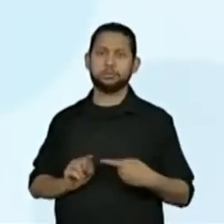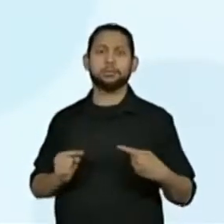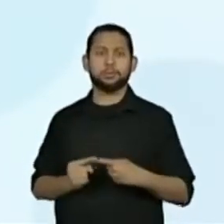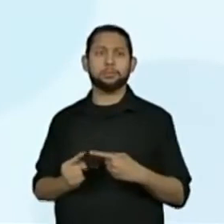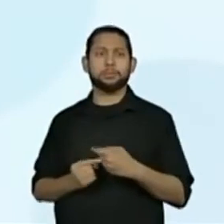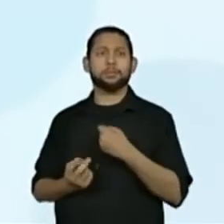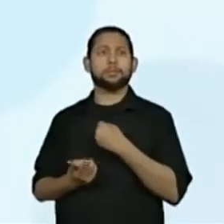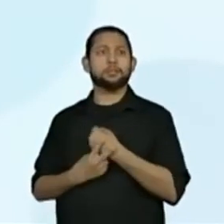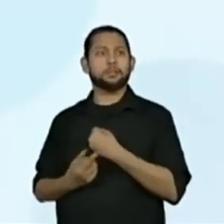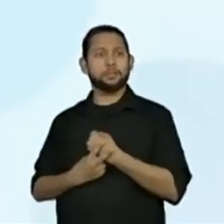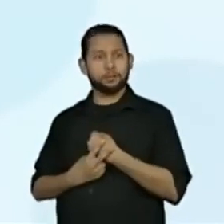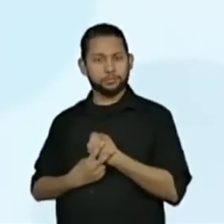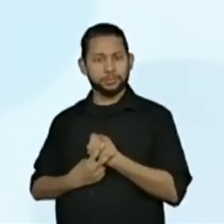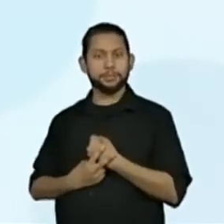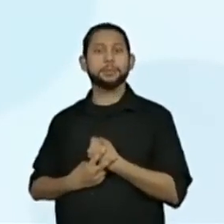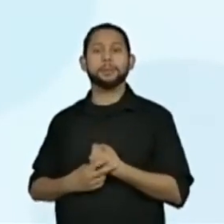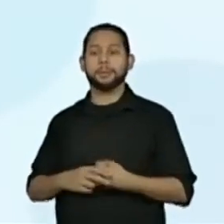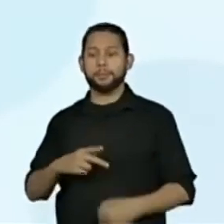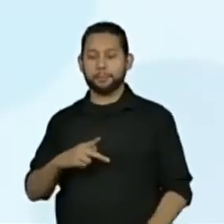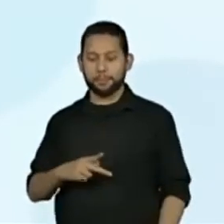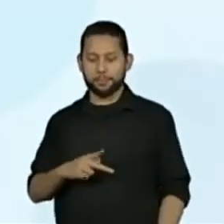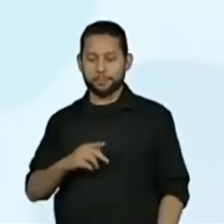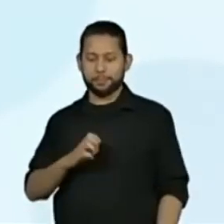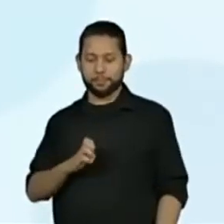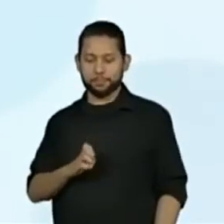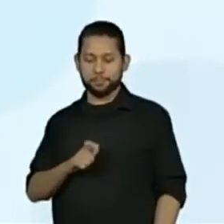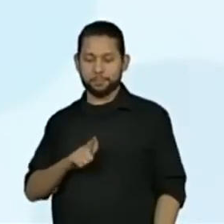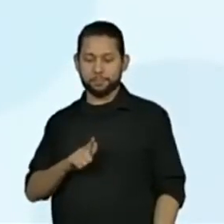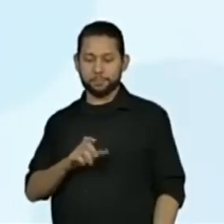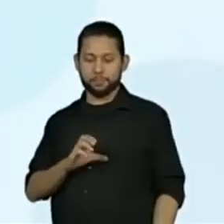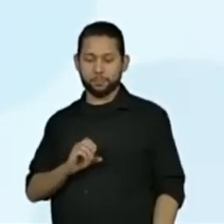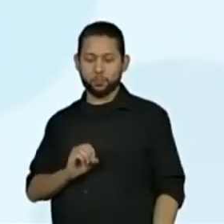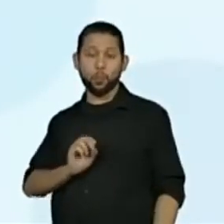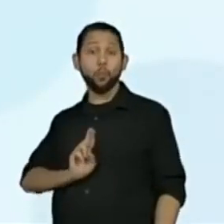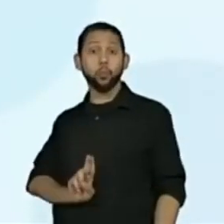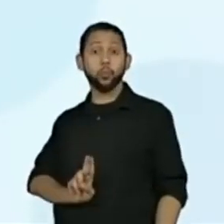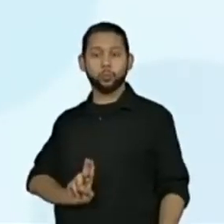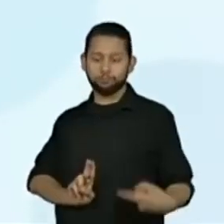Então, também vamos anotar aí, pessoal.